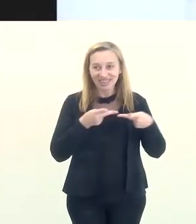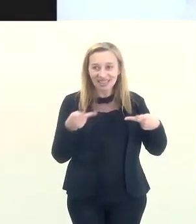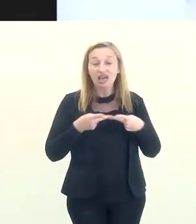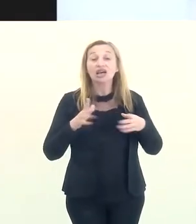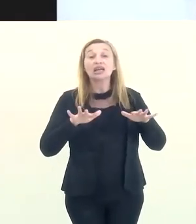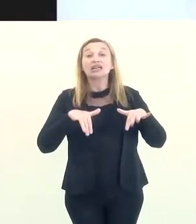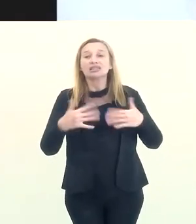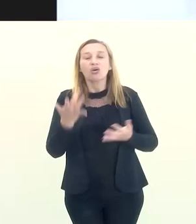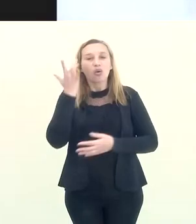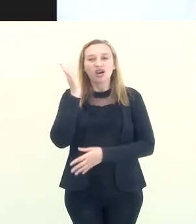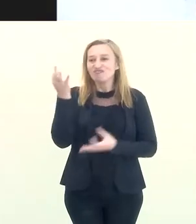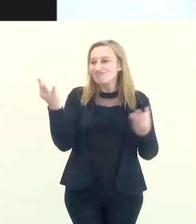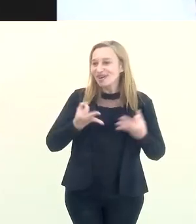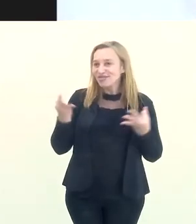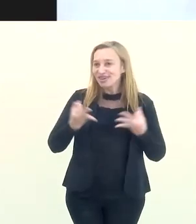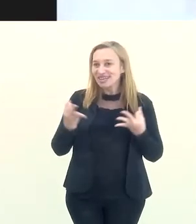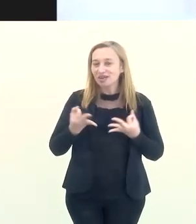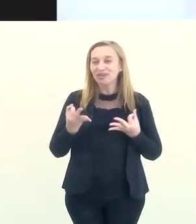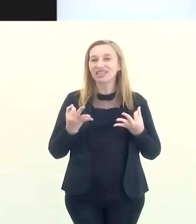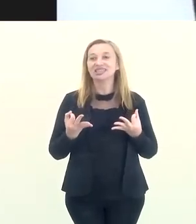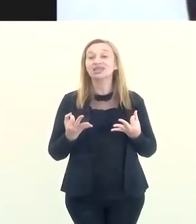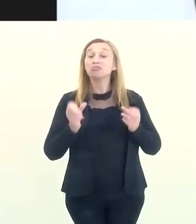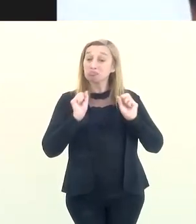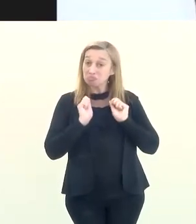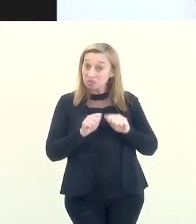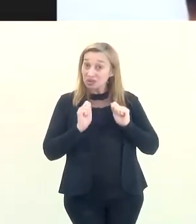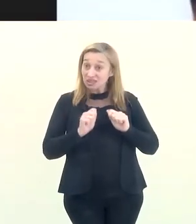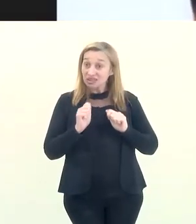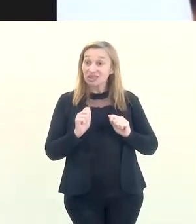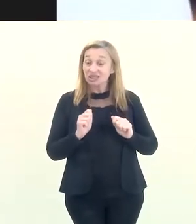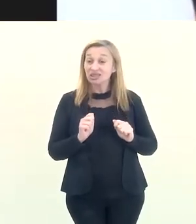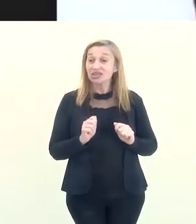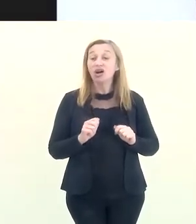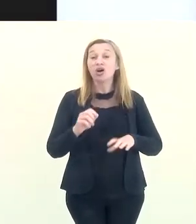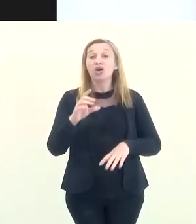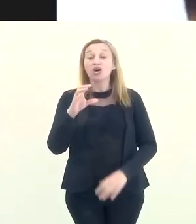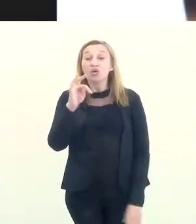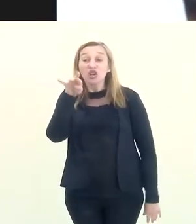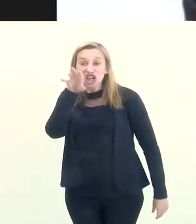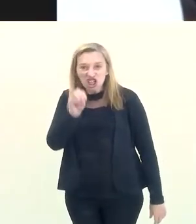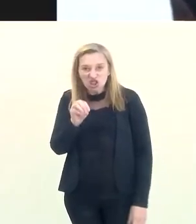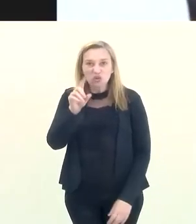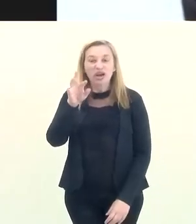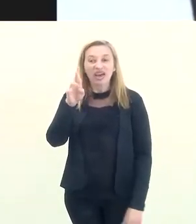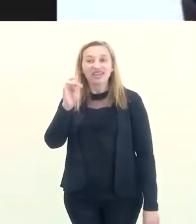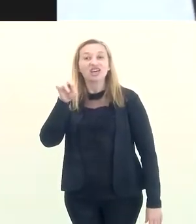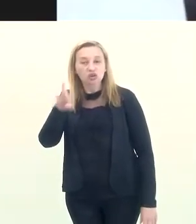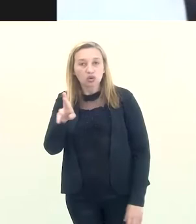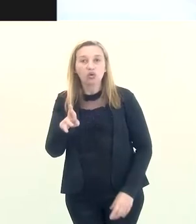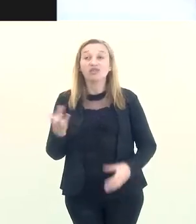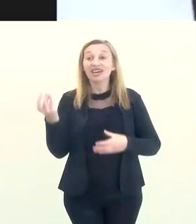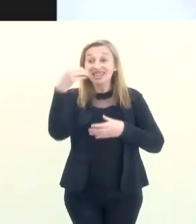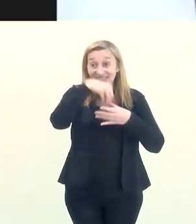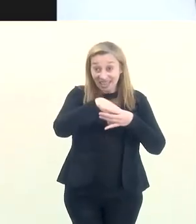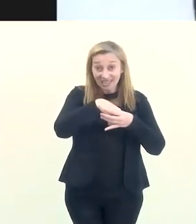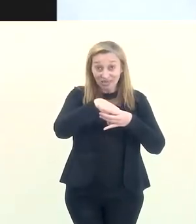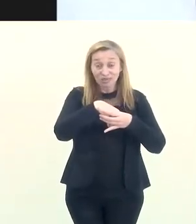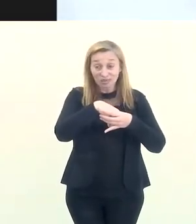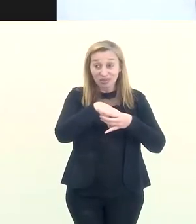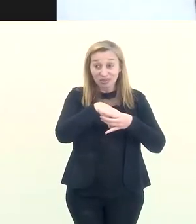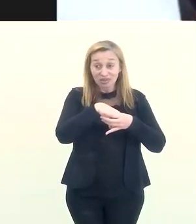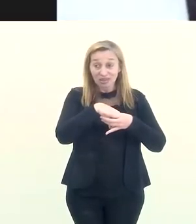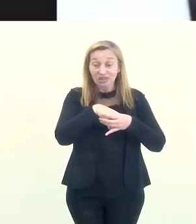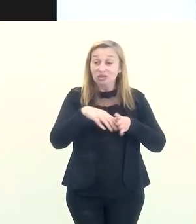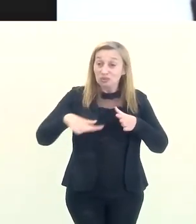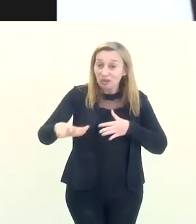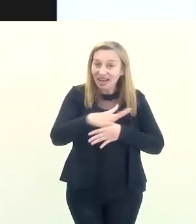traz de visitação. Então, acho que é perfeitamente possível, como é aqui no Cristo Redentor, o próprio Cristo Redentor fica dentro